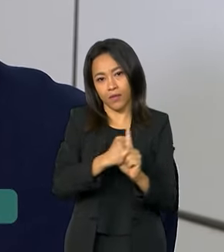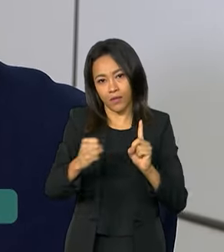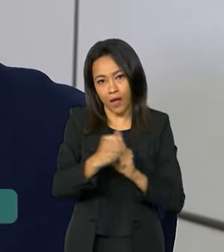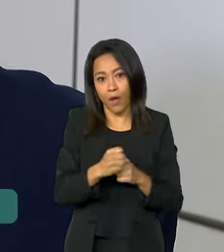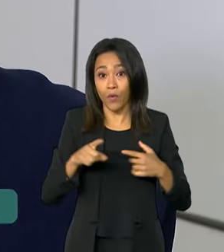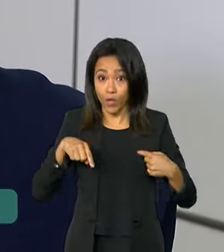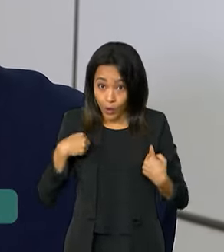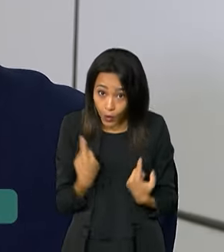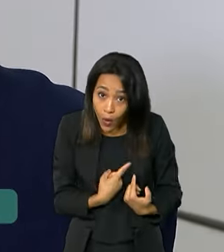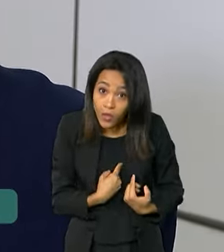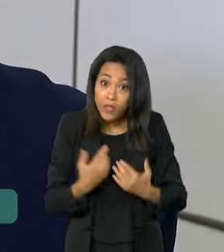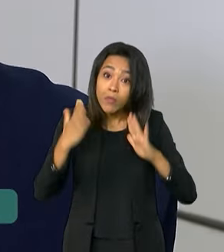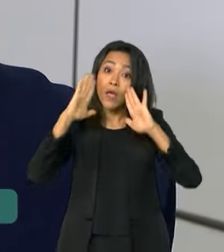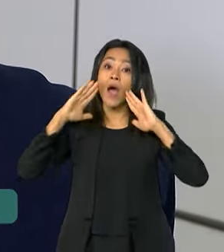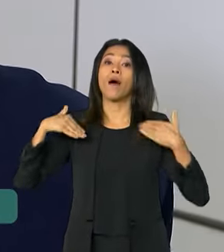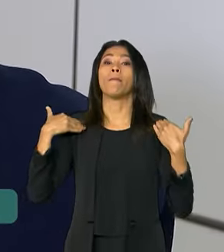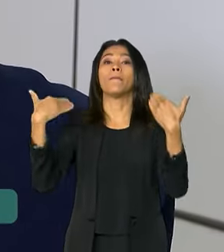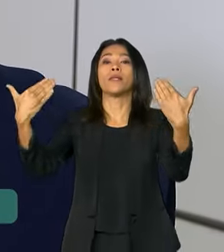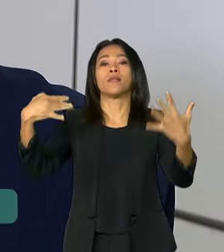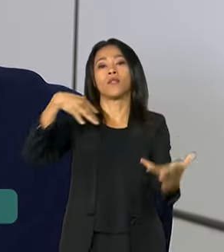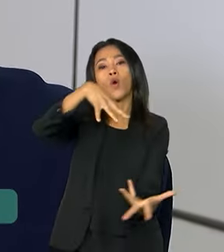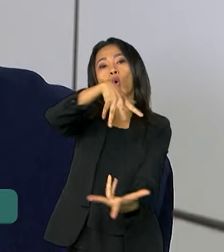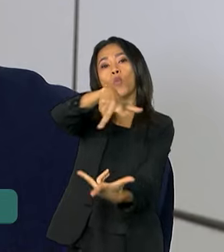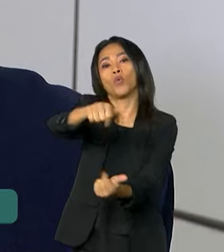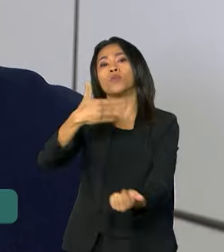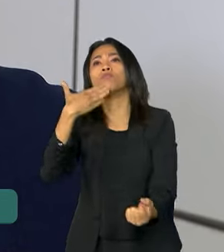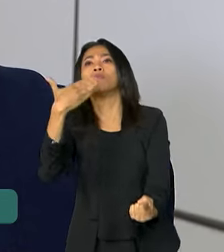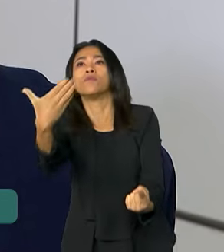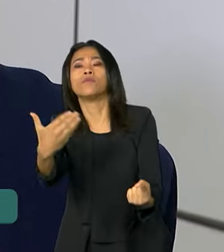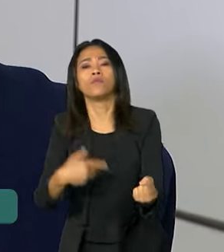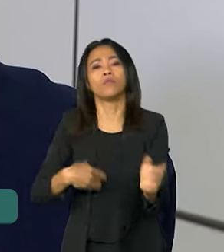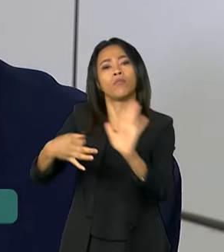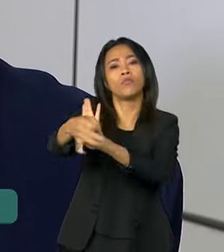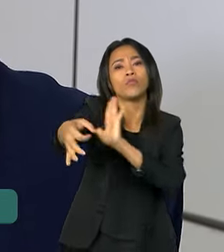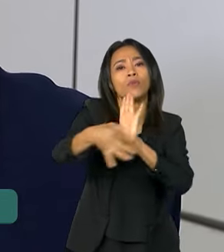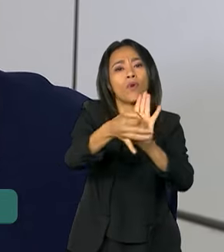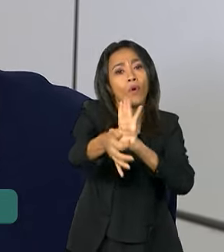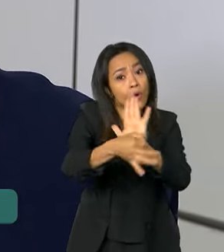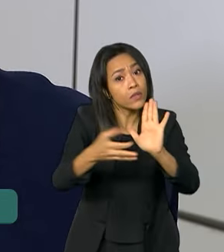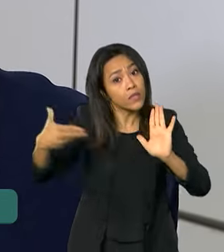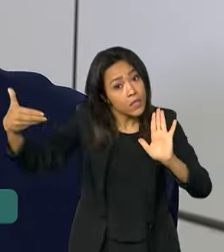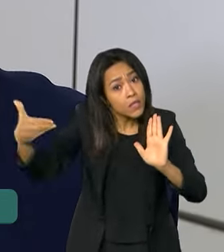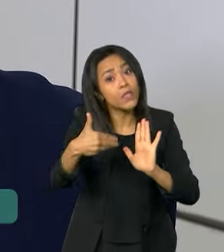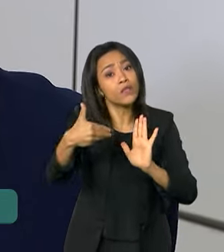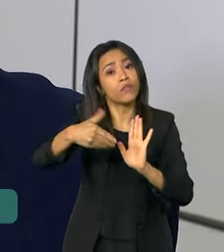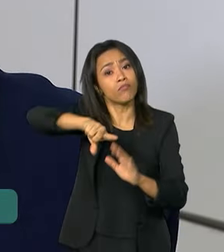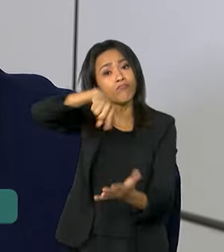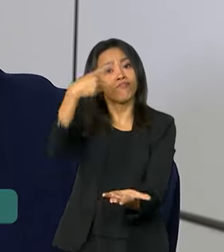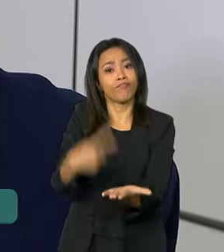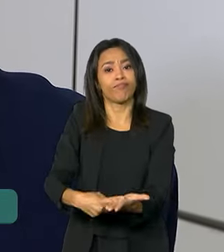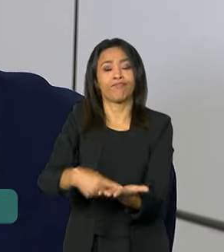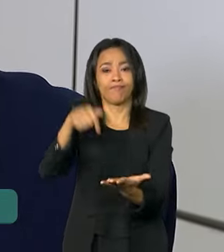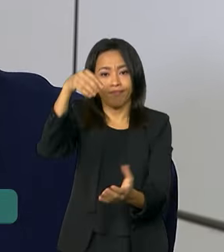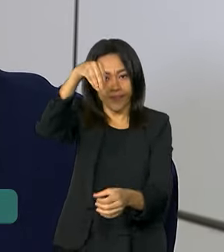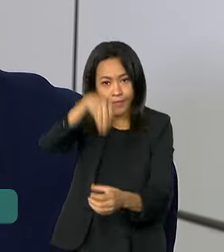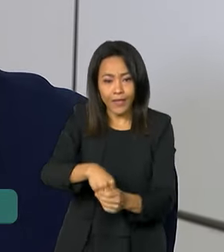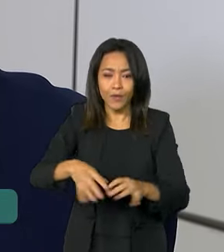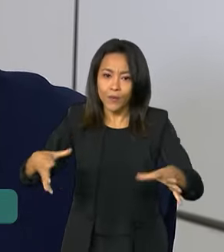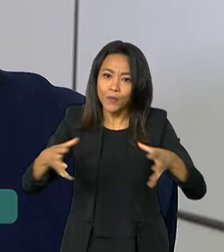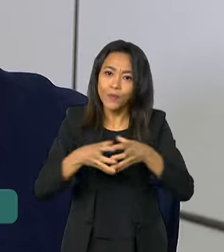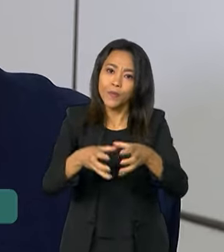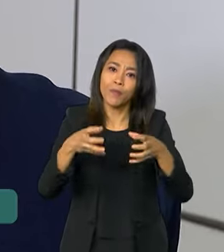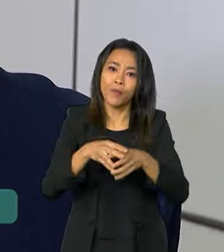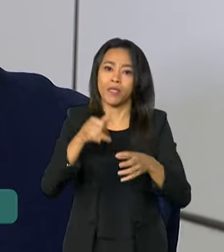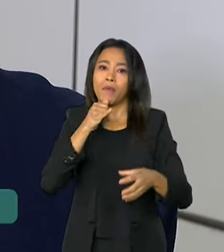estamos apresentando ao mundo reivindicações, sugestões, para que isso seja implementado, como a Aliança Global contra a